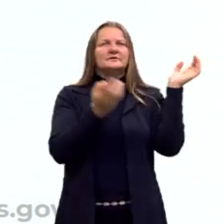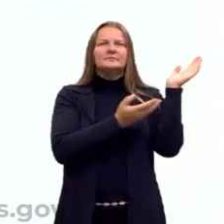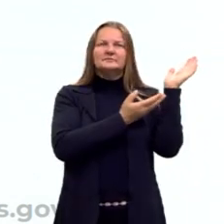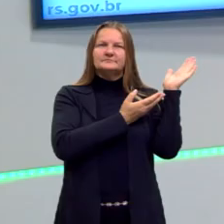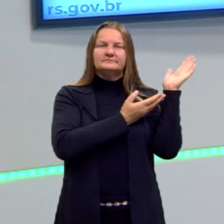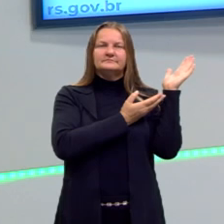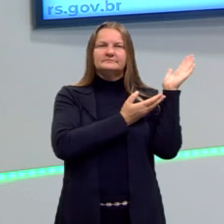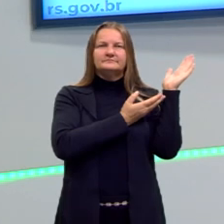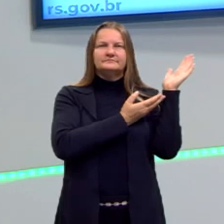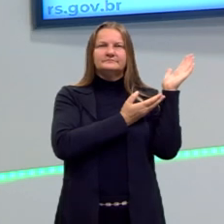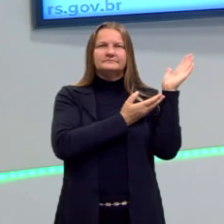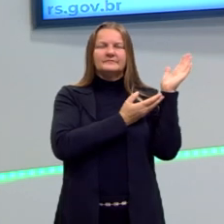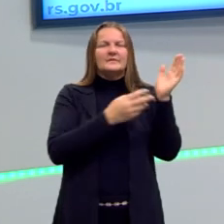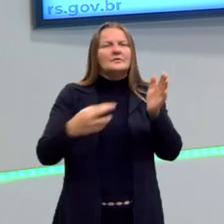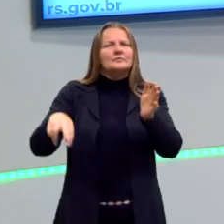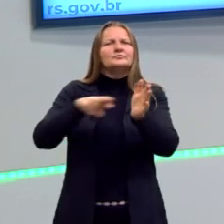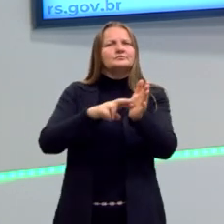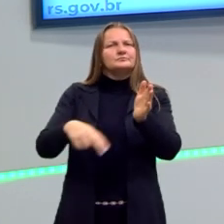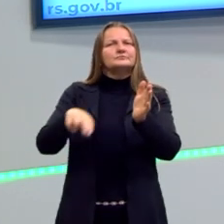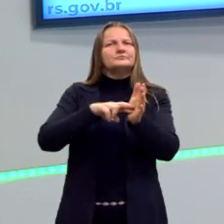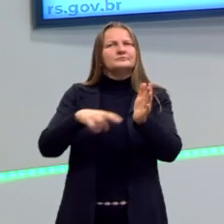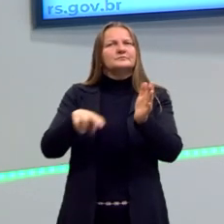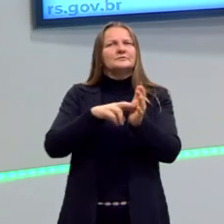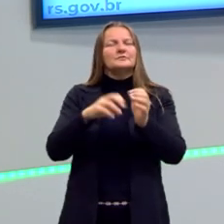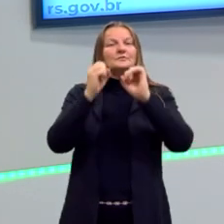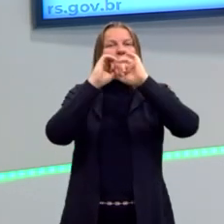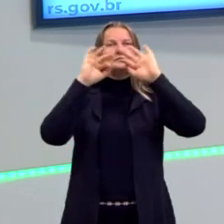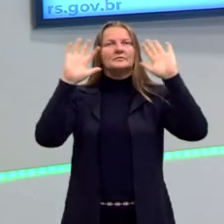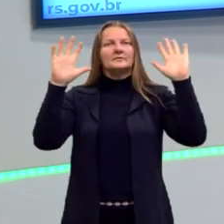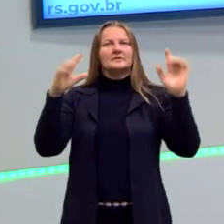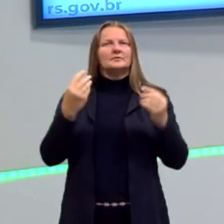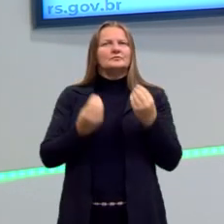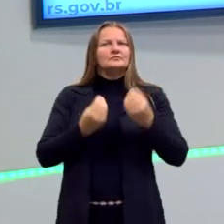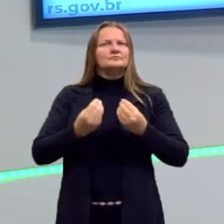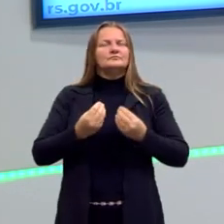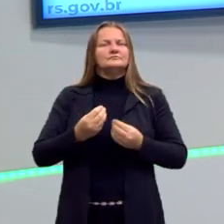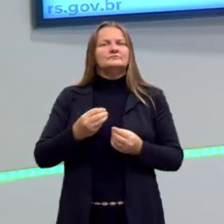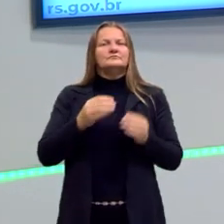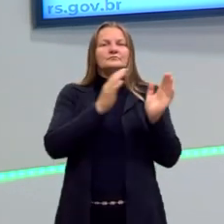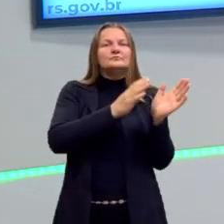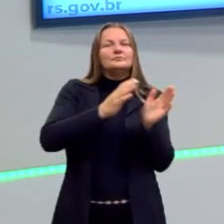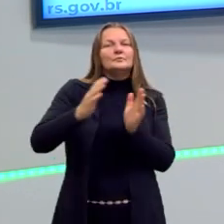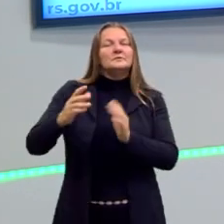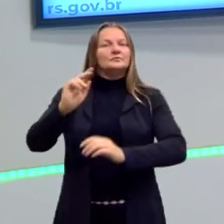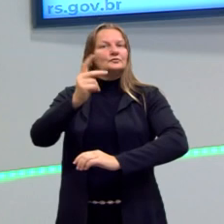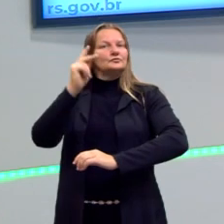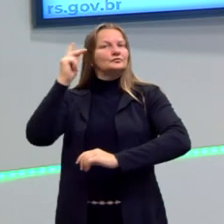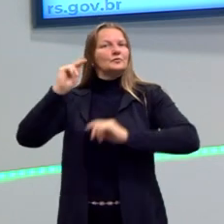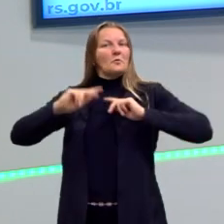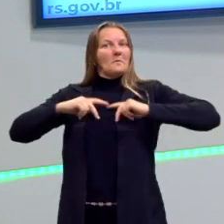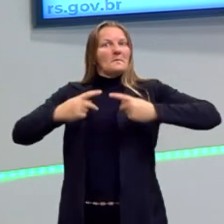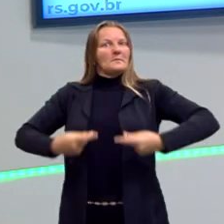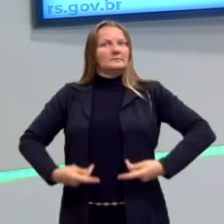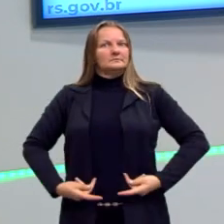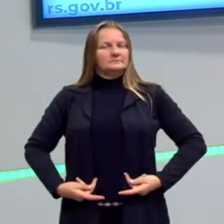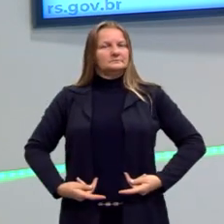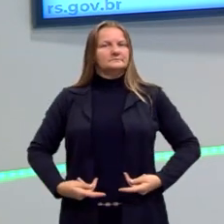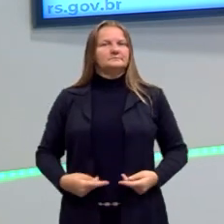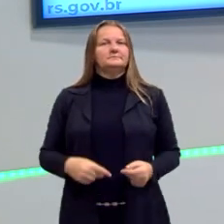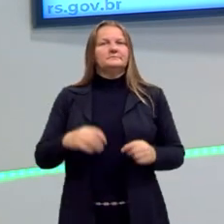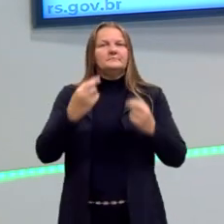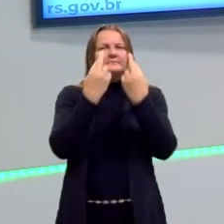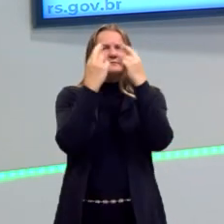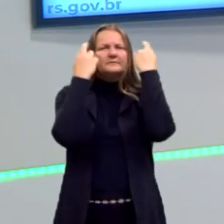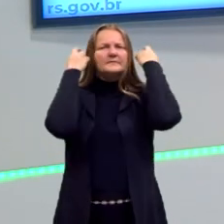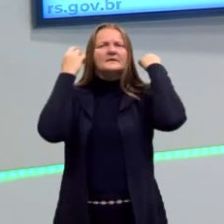sempre recapitular para deixar bem claro. Os grandes períodos da humanidade, nós vimos lá a Grécia